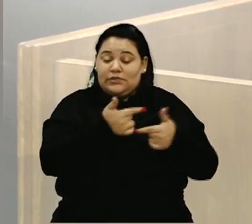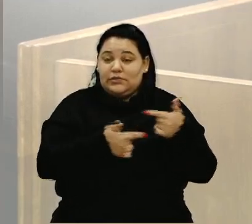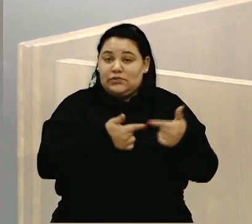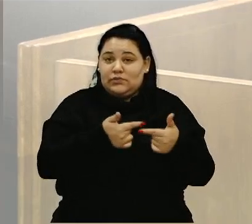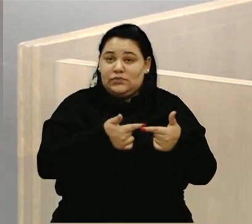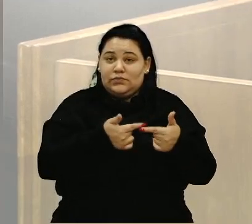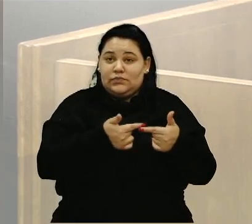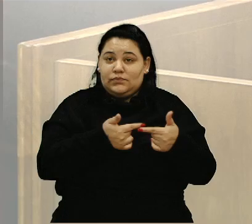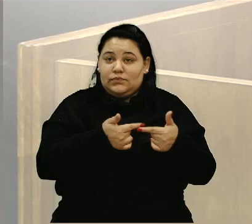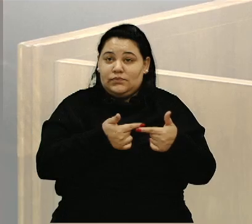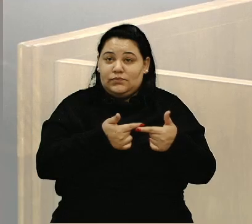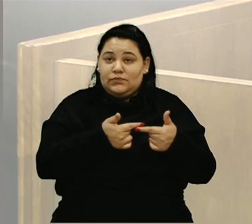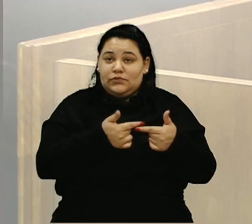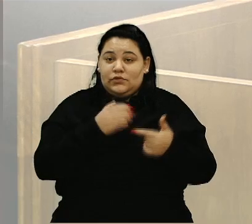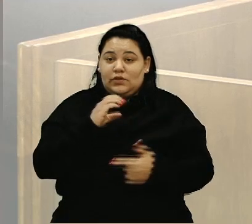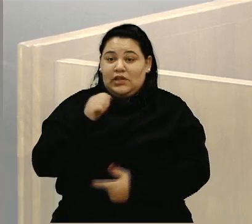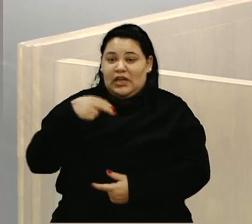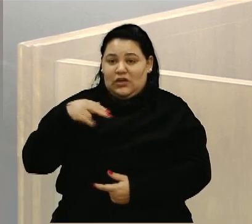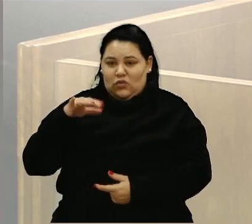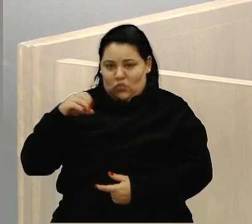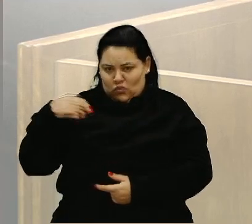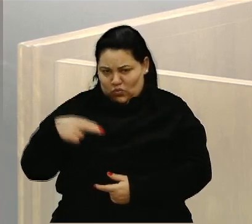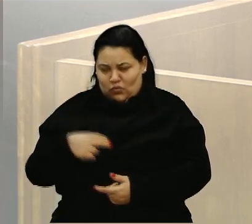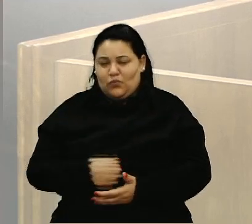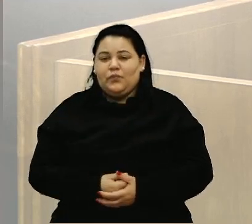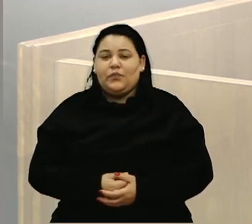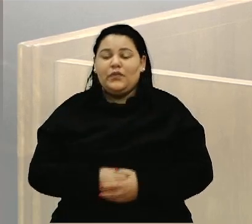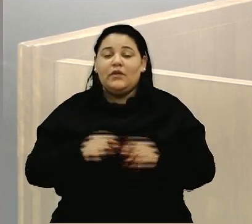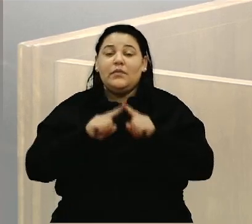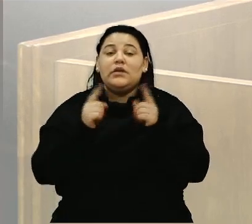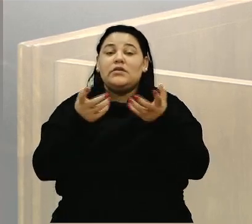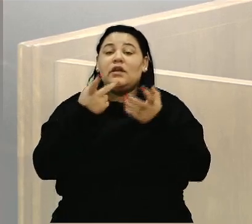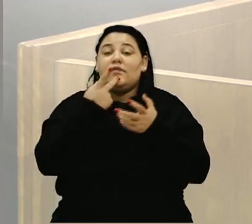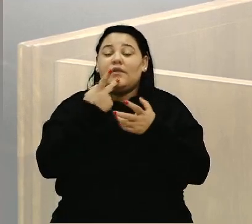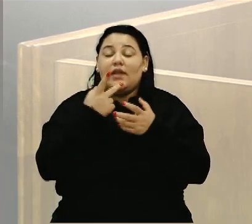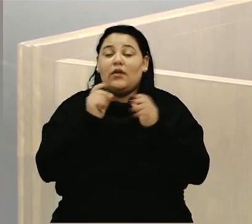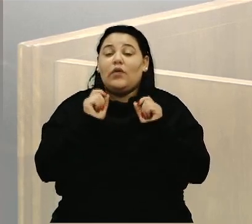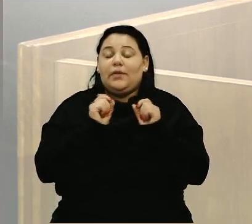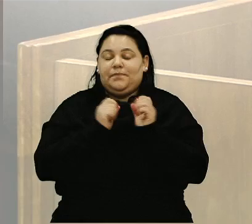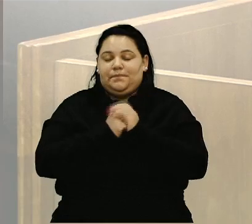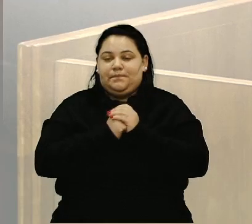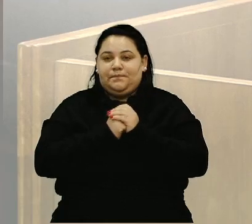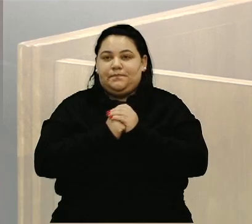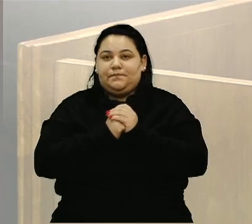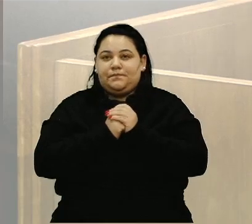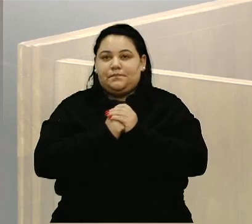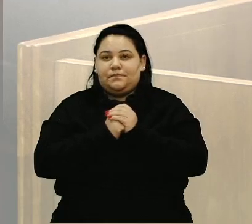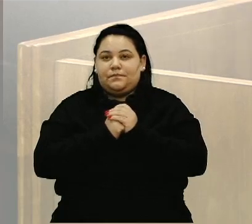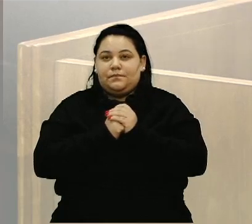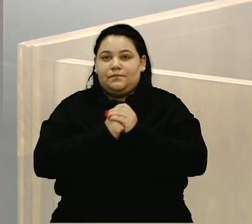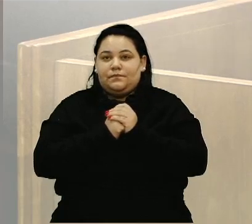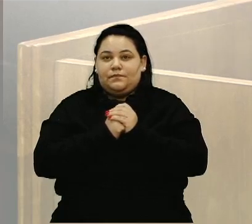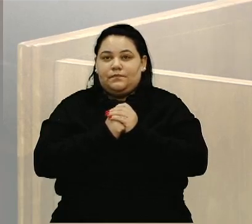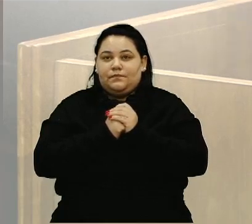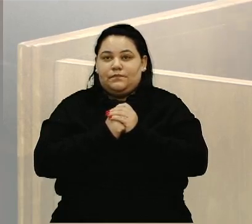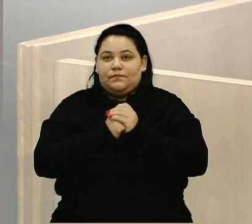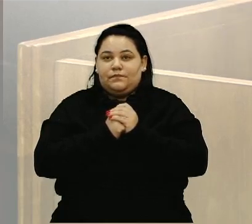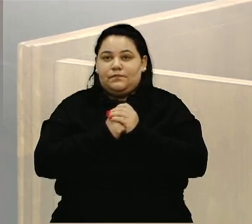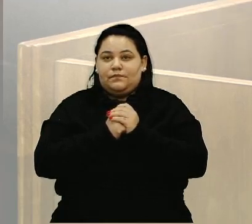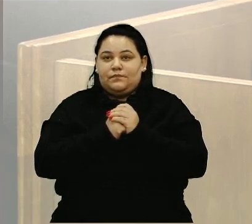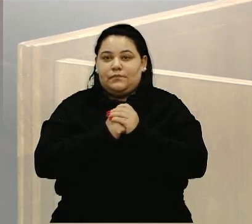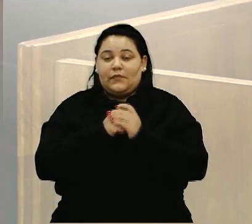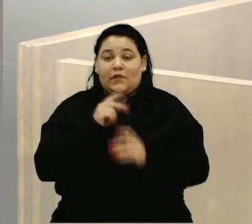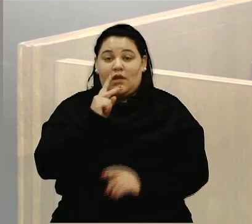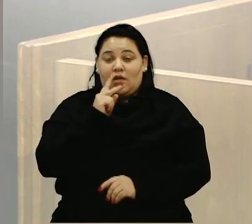Mas eu quero dizer o seguinte para os novos colegas. a força-tarefa na região sul não